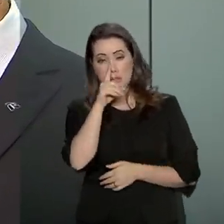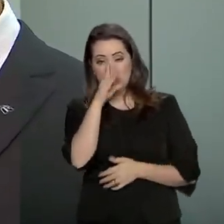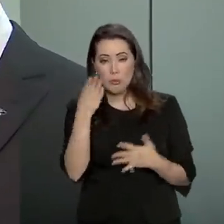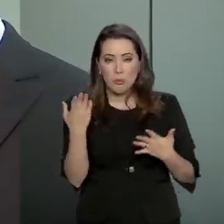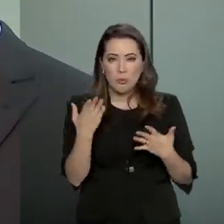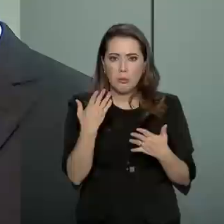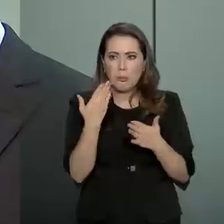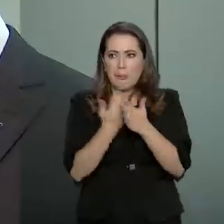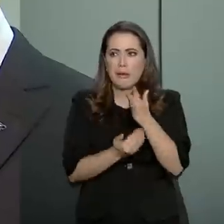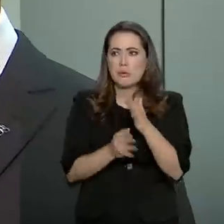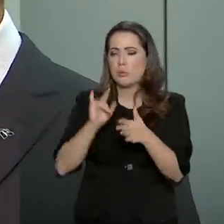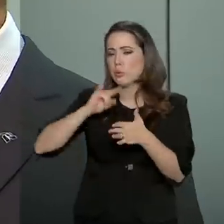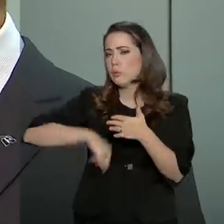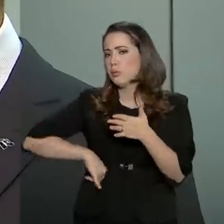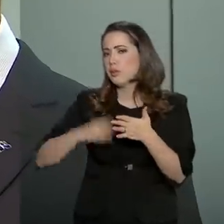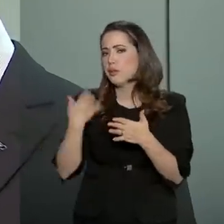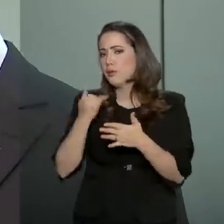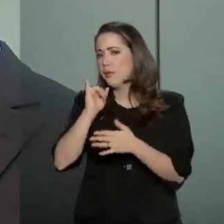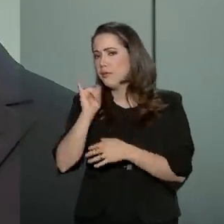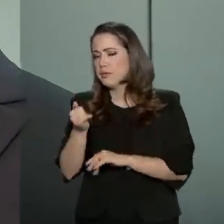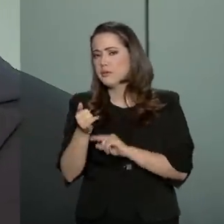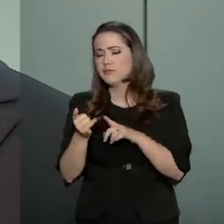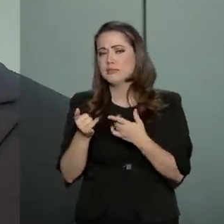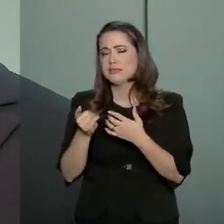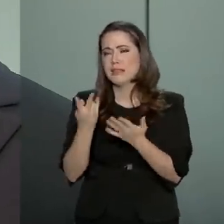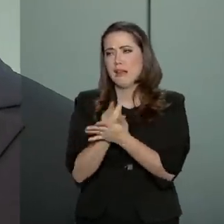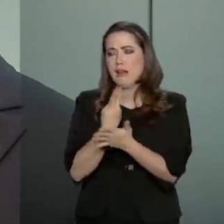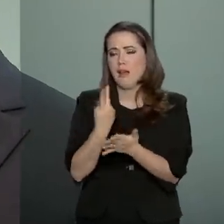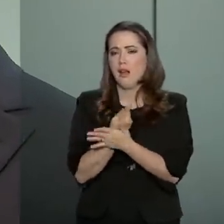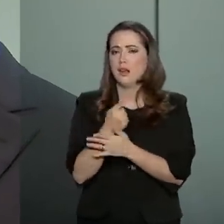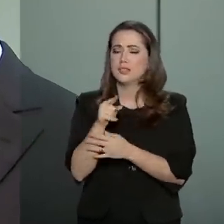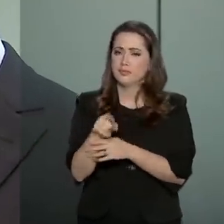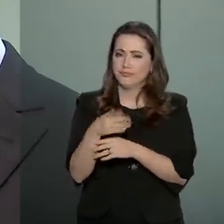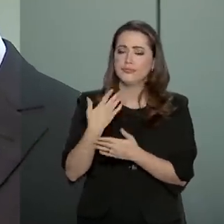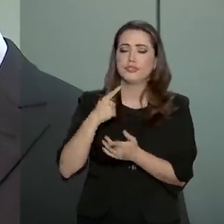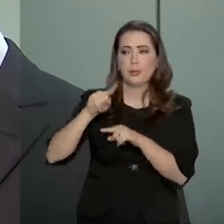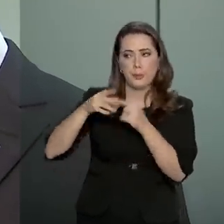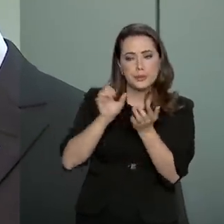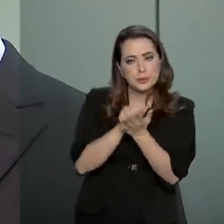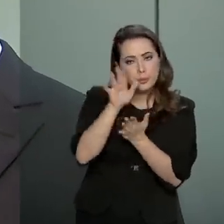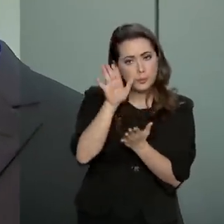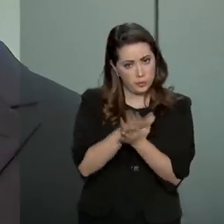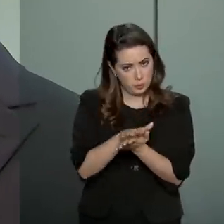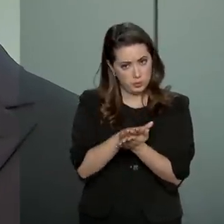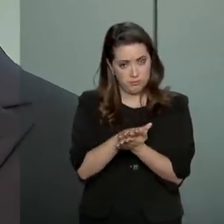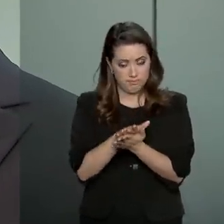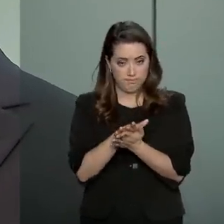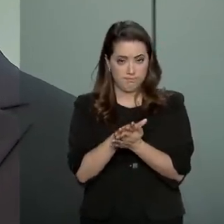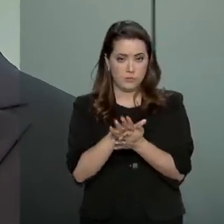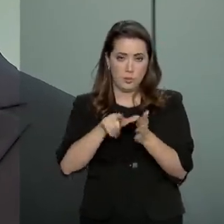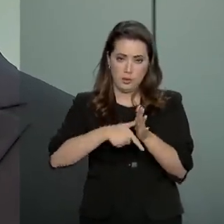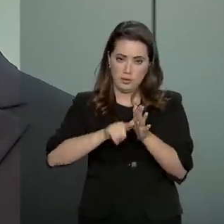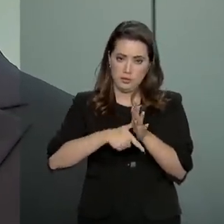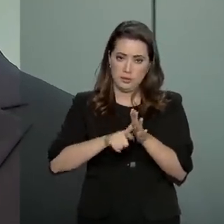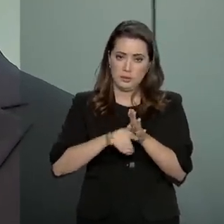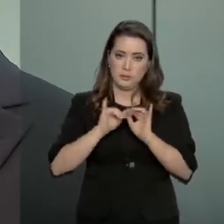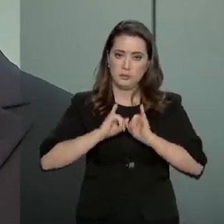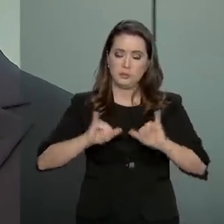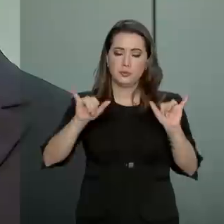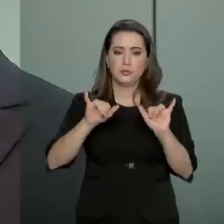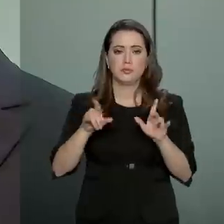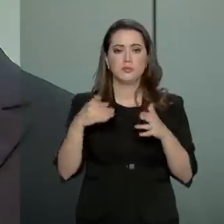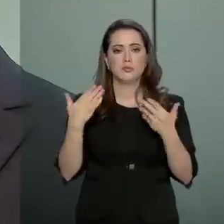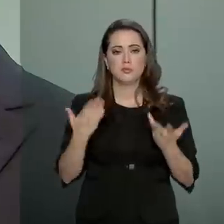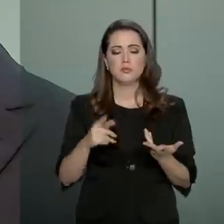risco de não encontrar documentos, entregar a declaração errada e fica sujeito à multa, né? Por atraso na declaração,